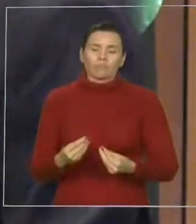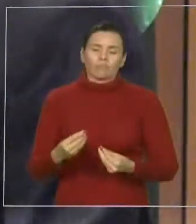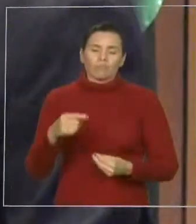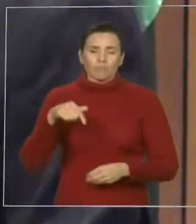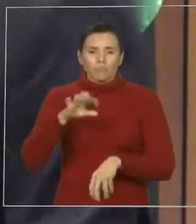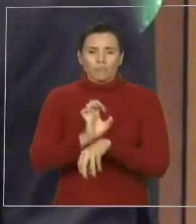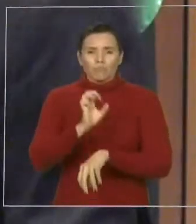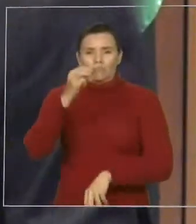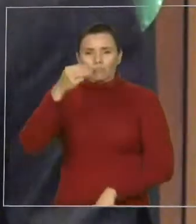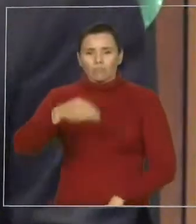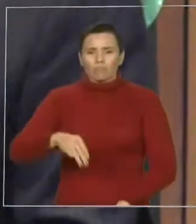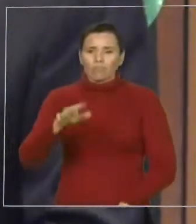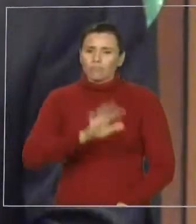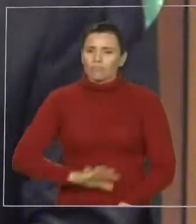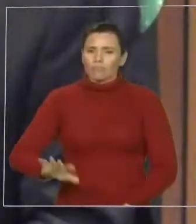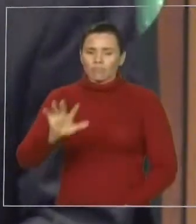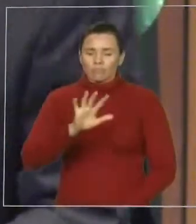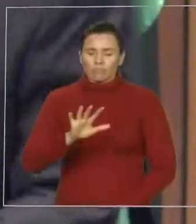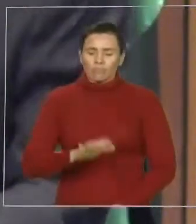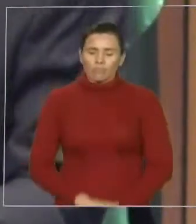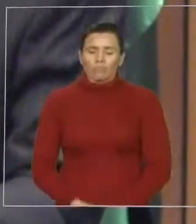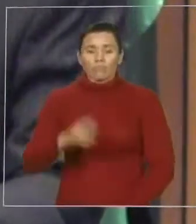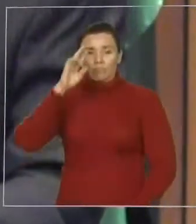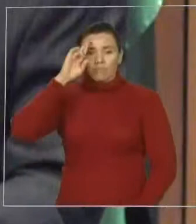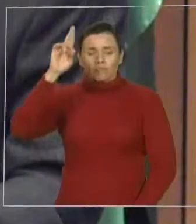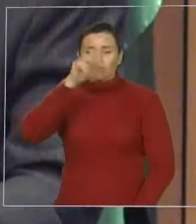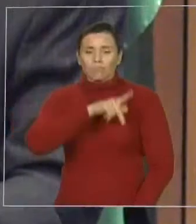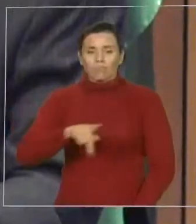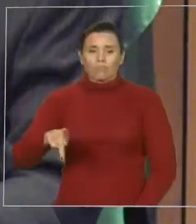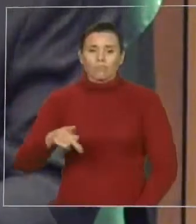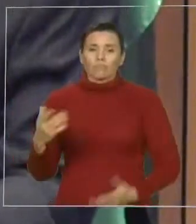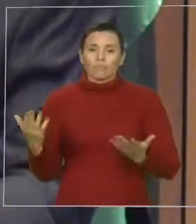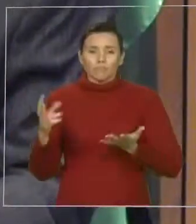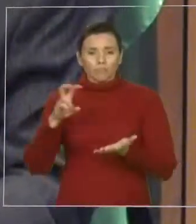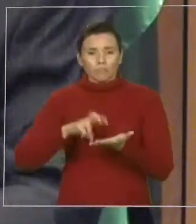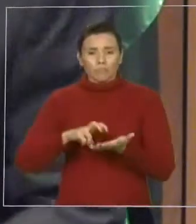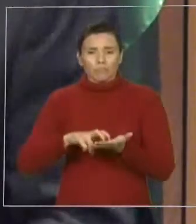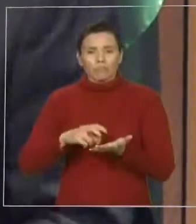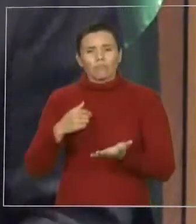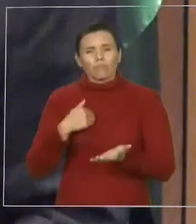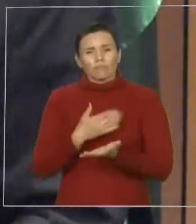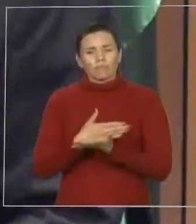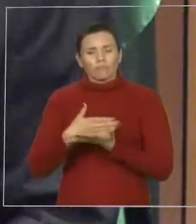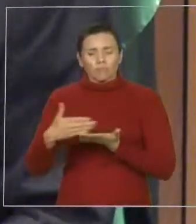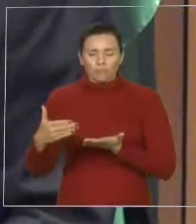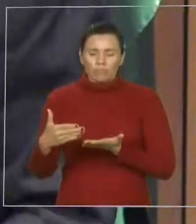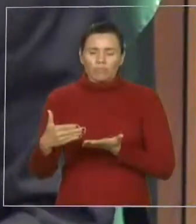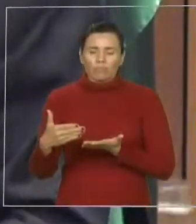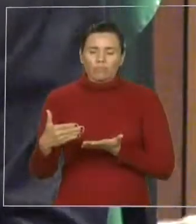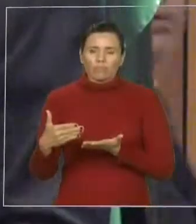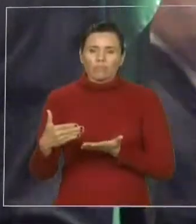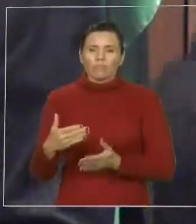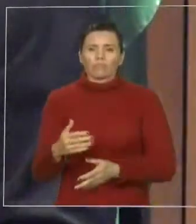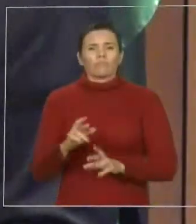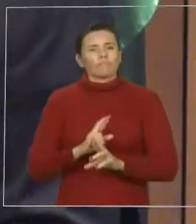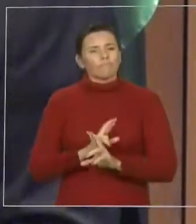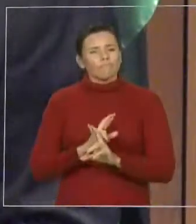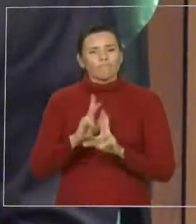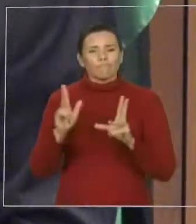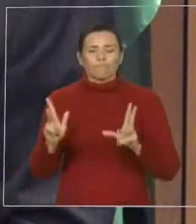Senhor presidente, esta manhã, ela inicia de forma diferente, porque o Maranhão,